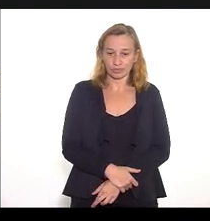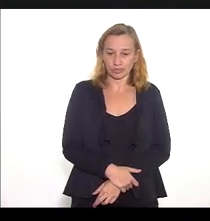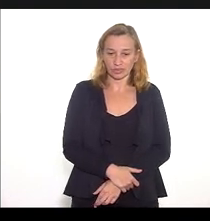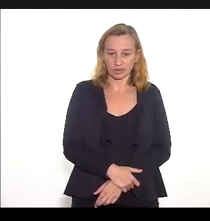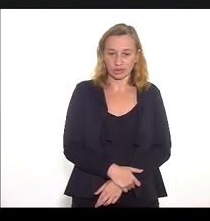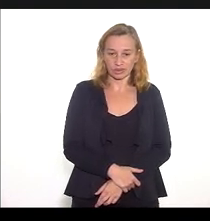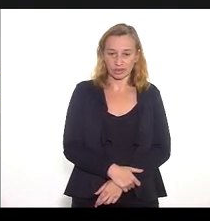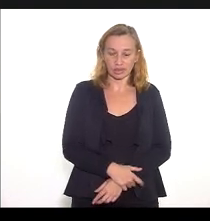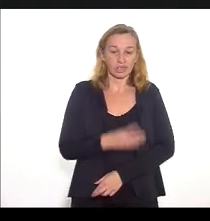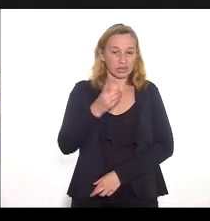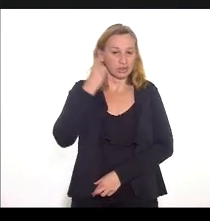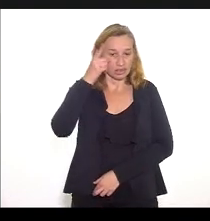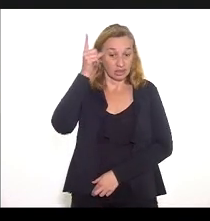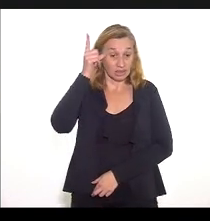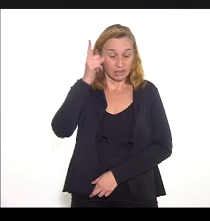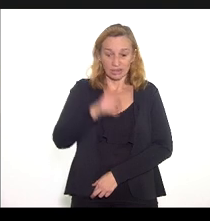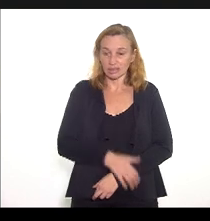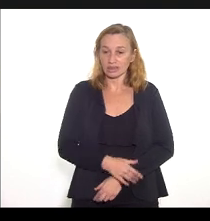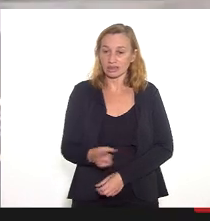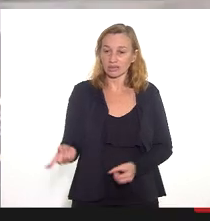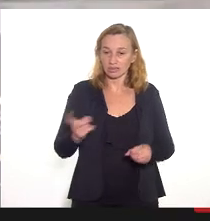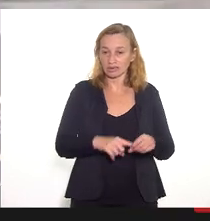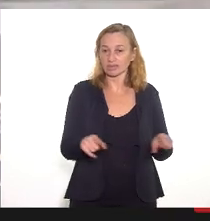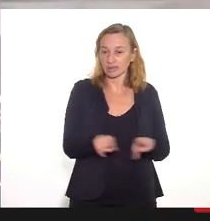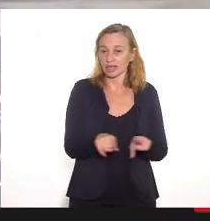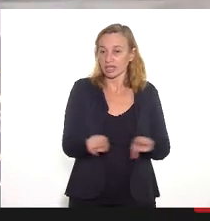Deputada Lucinha está voltando também.